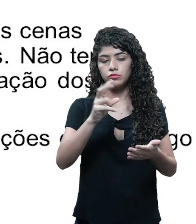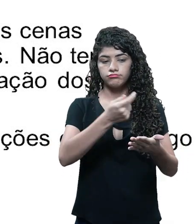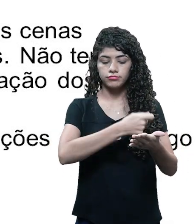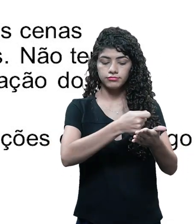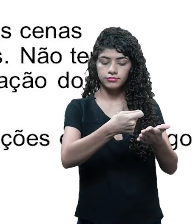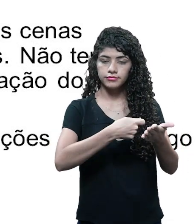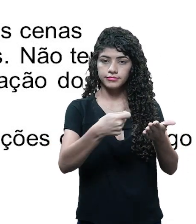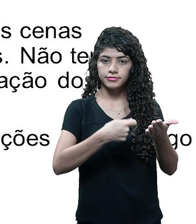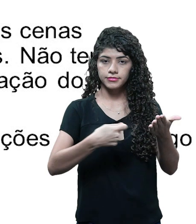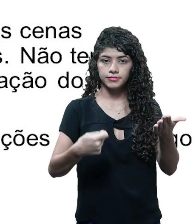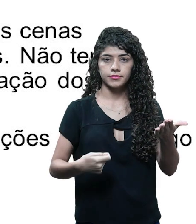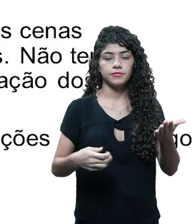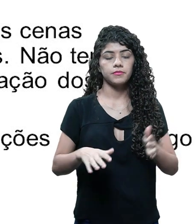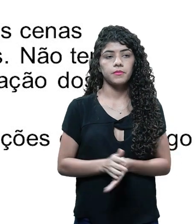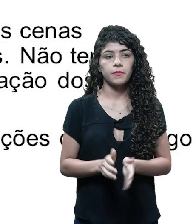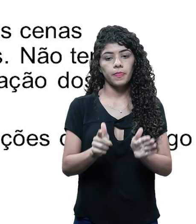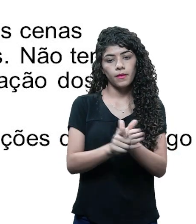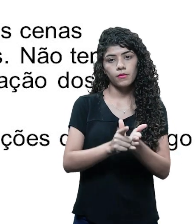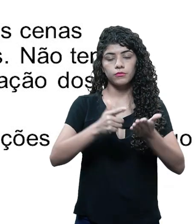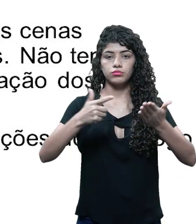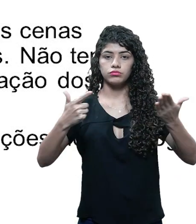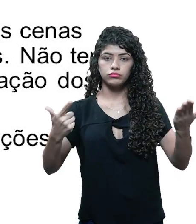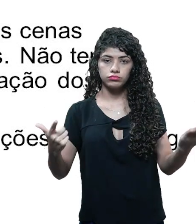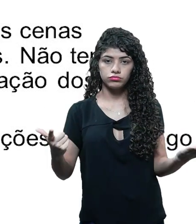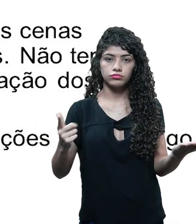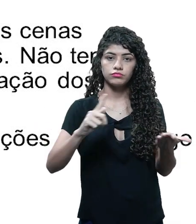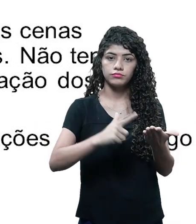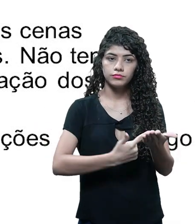roteiro, pode escrever no seu roteiro, páginas de um jornal,